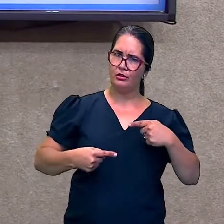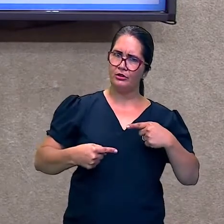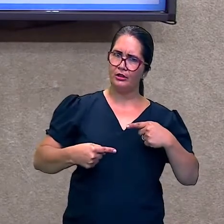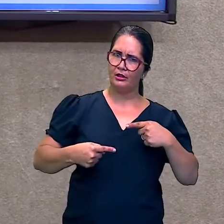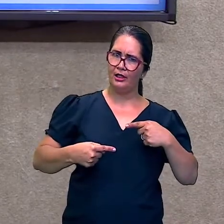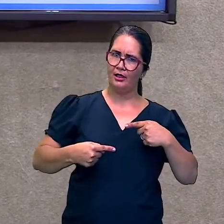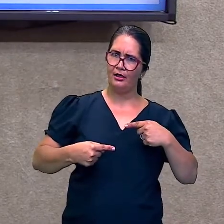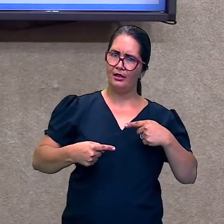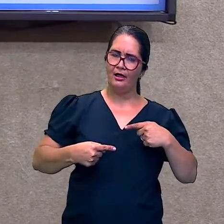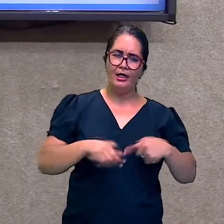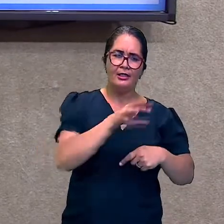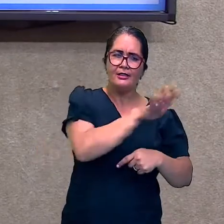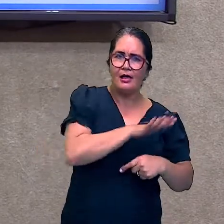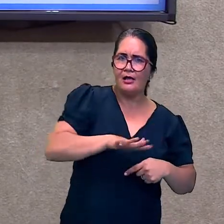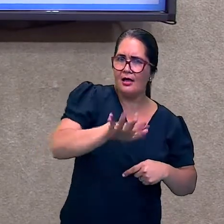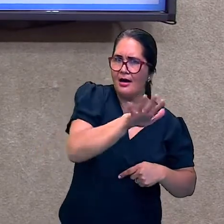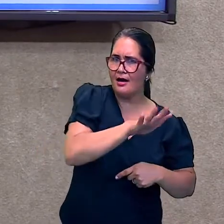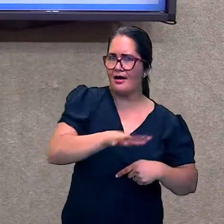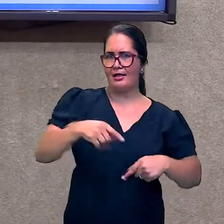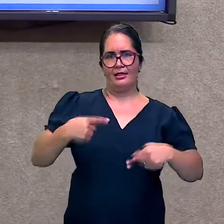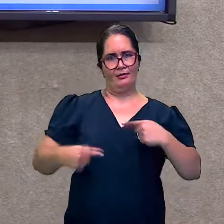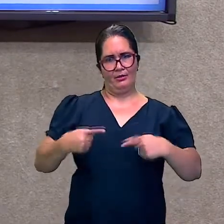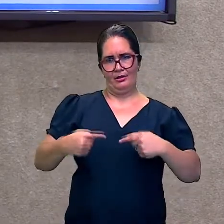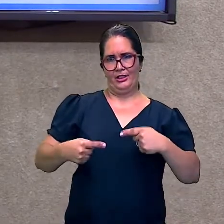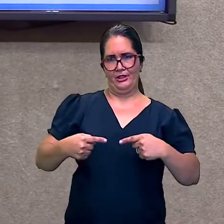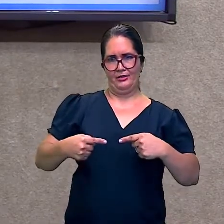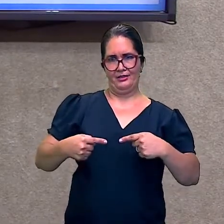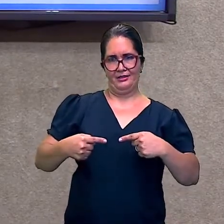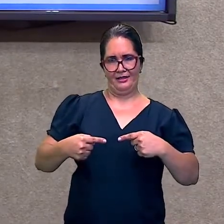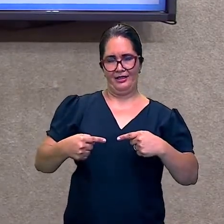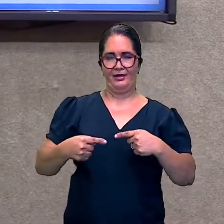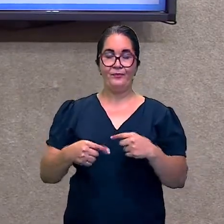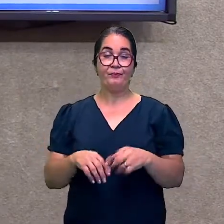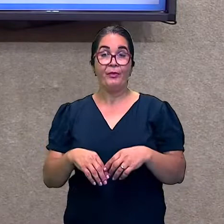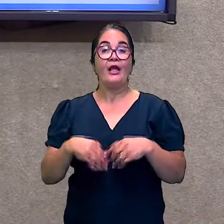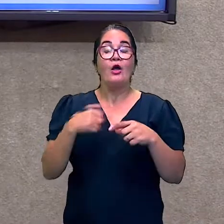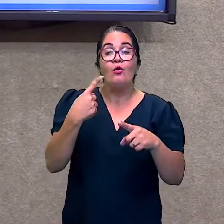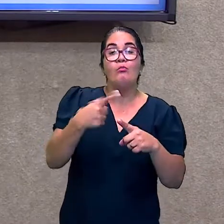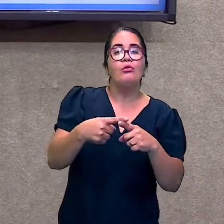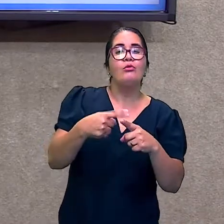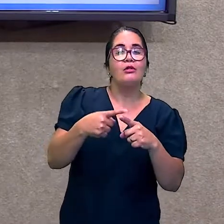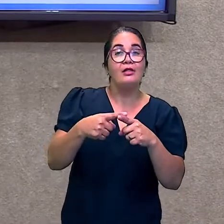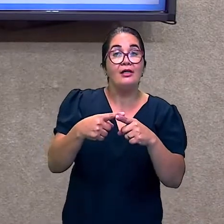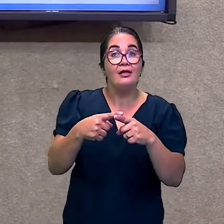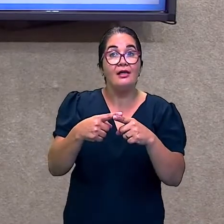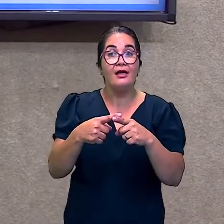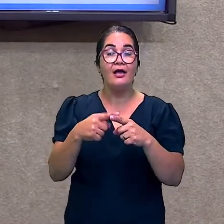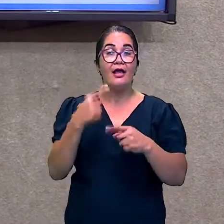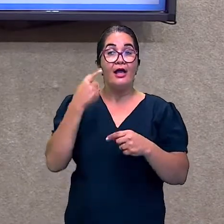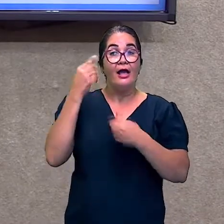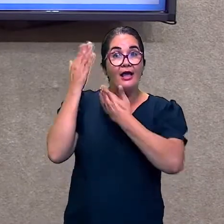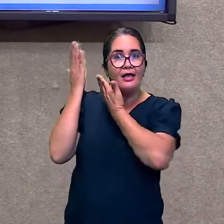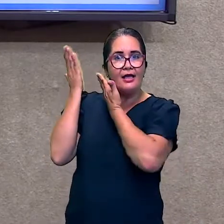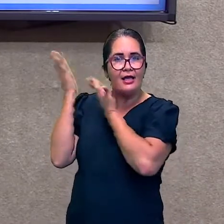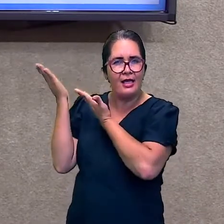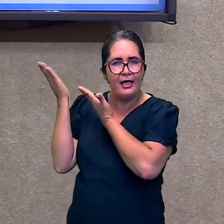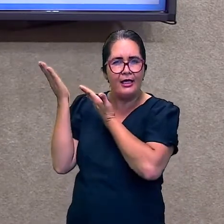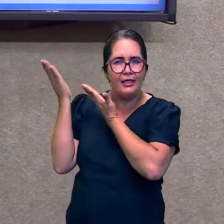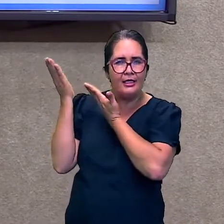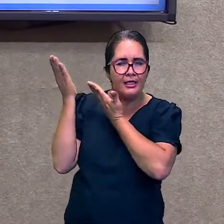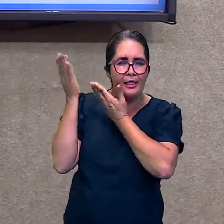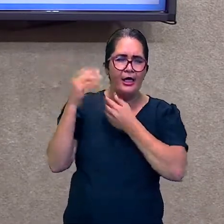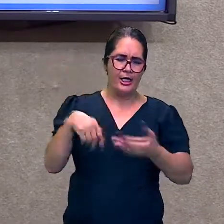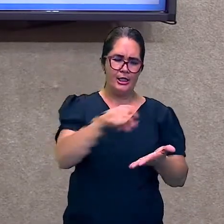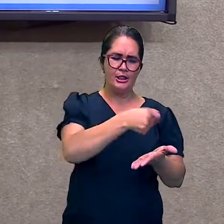Específico. Para a política moderna. Pelo fato. De ter escrito. Sobre o Estado. E o